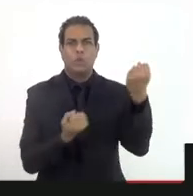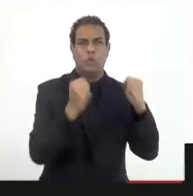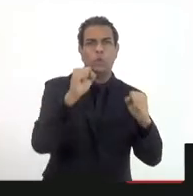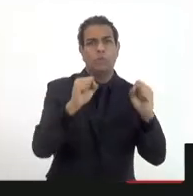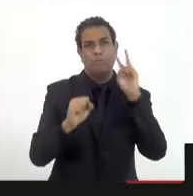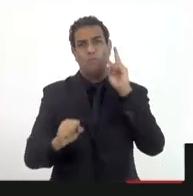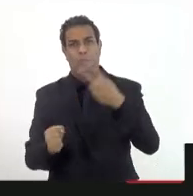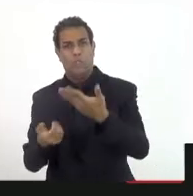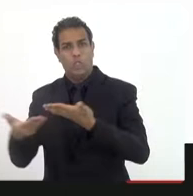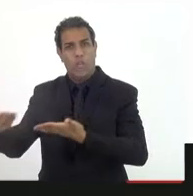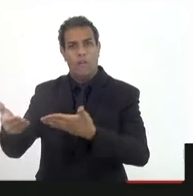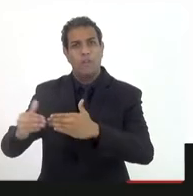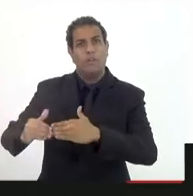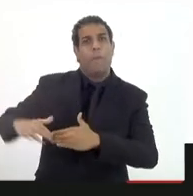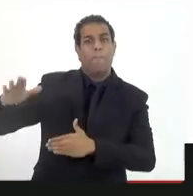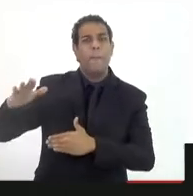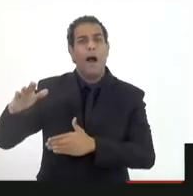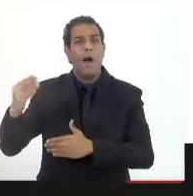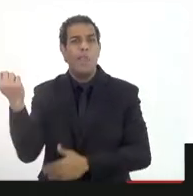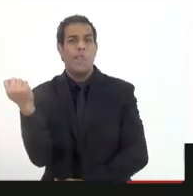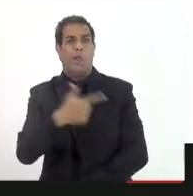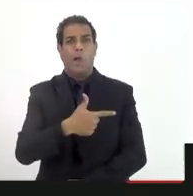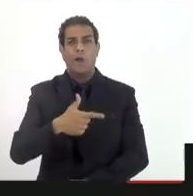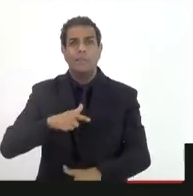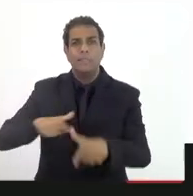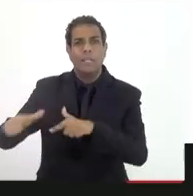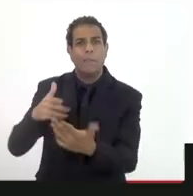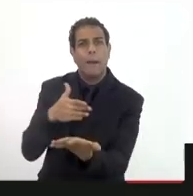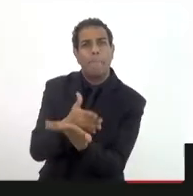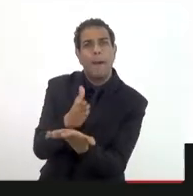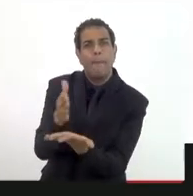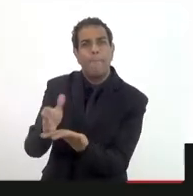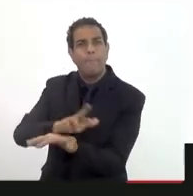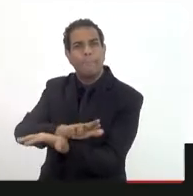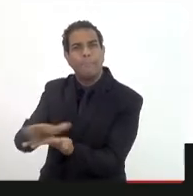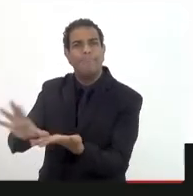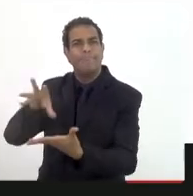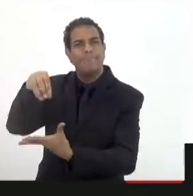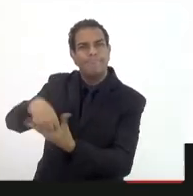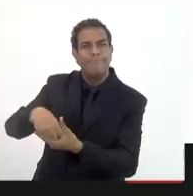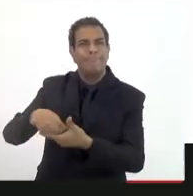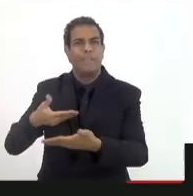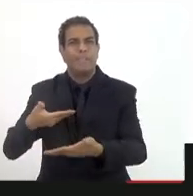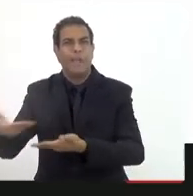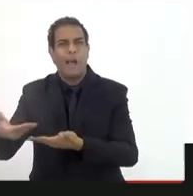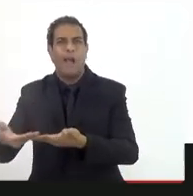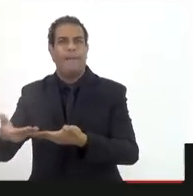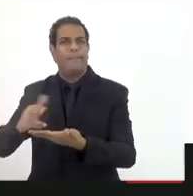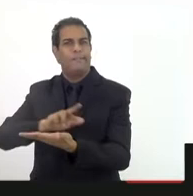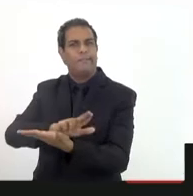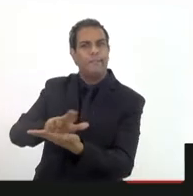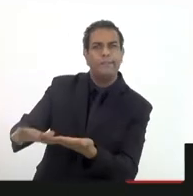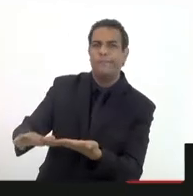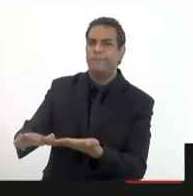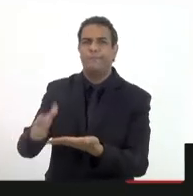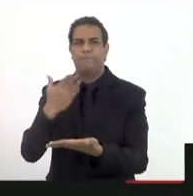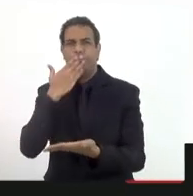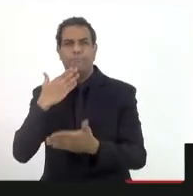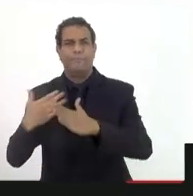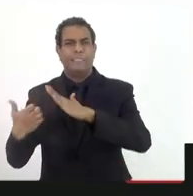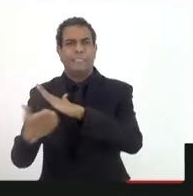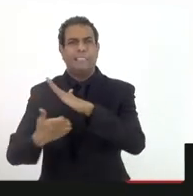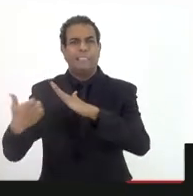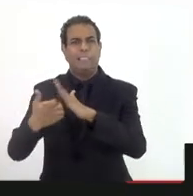estruturante, todos os trabalhos aí do Luiz Martins, do Carlos Gadeira, do Bruno, do Cassiolato, quer dizer,